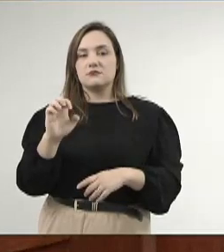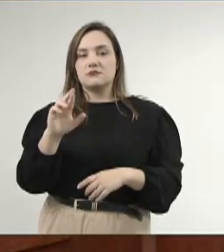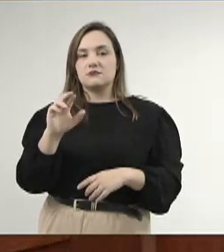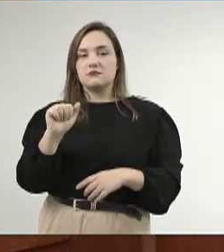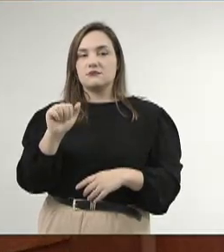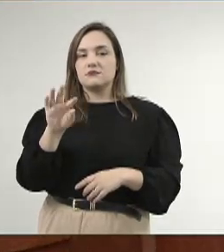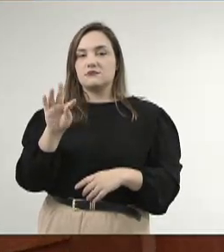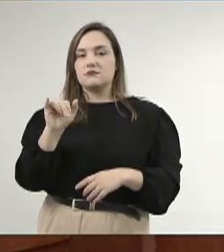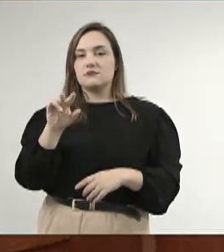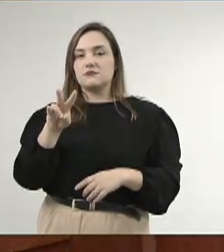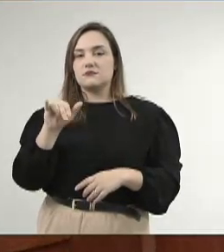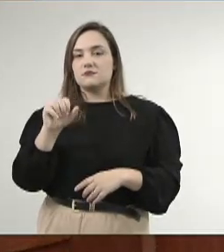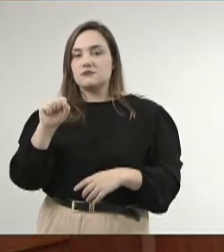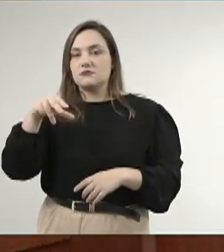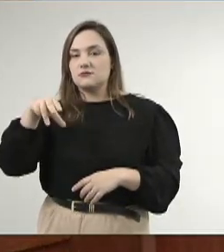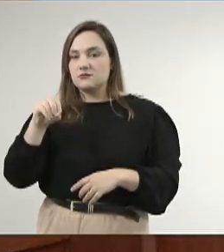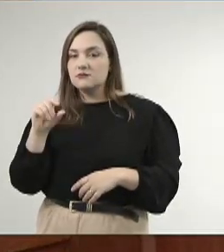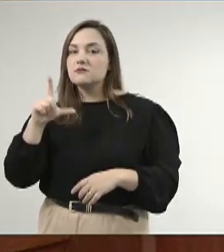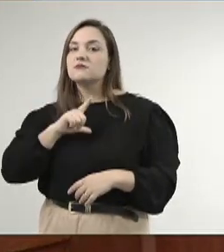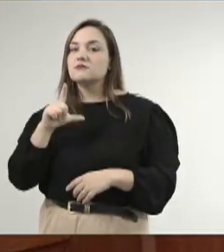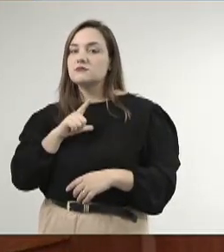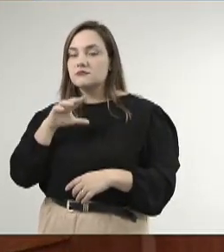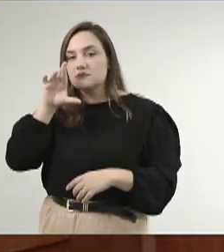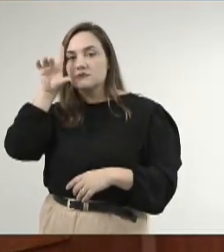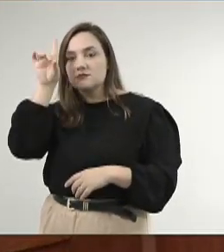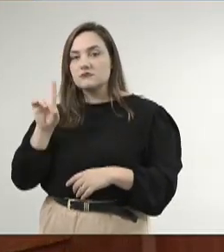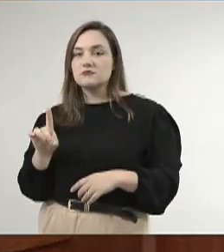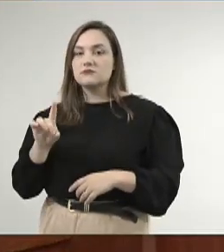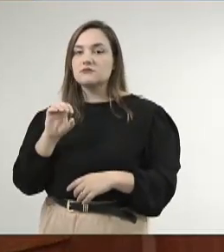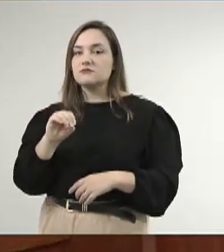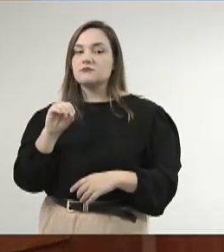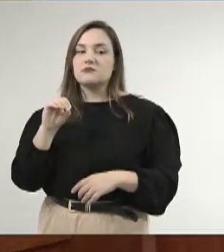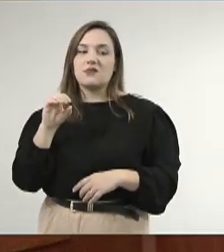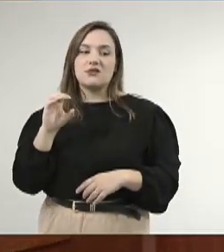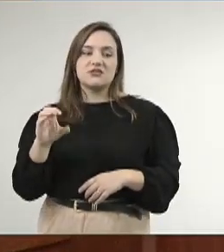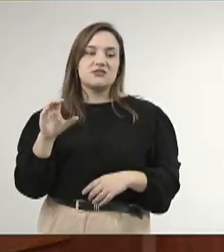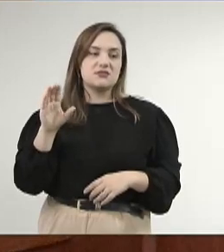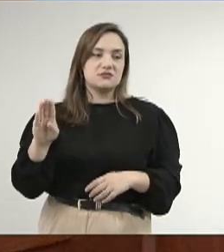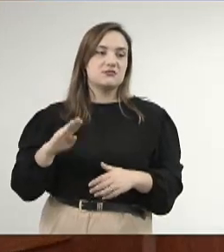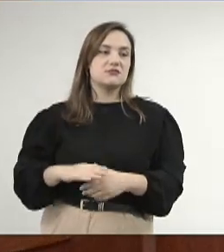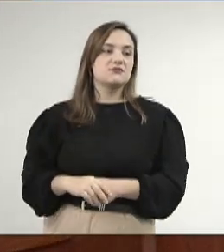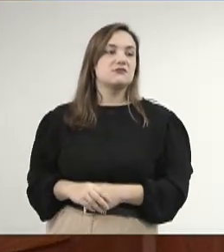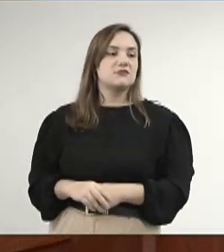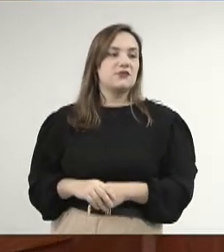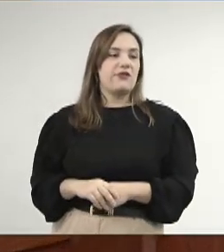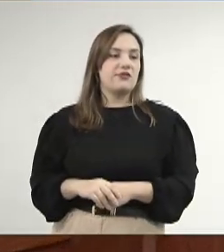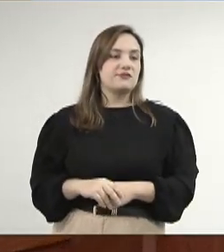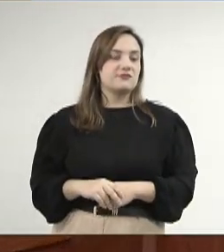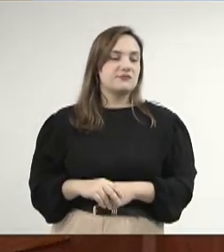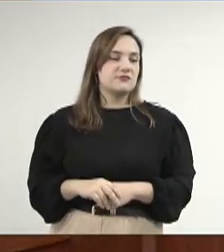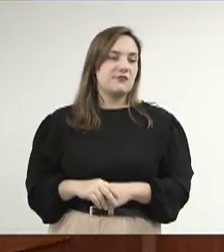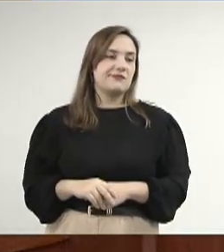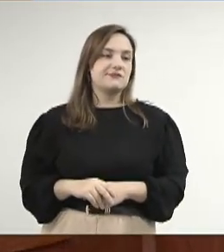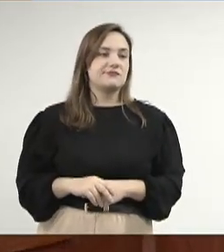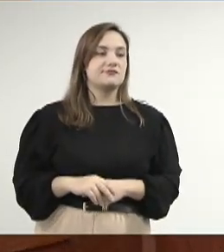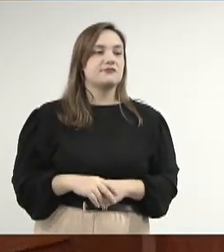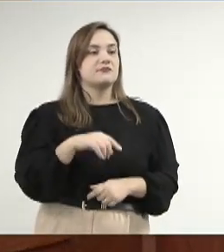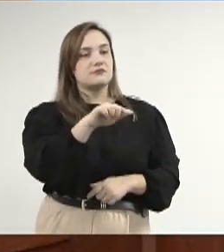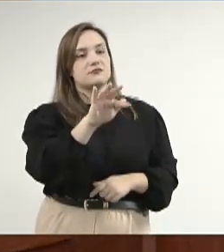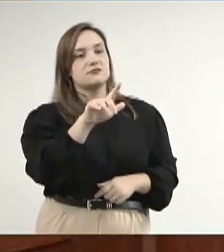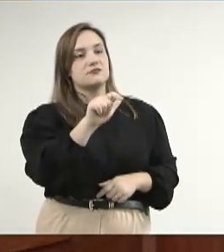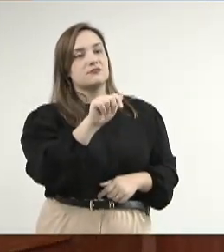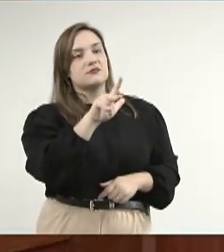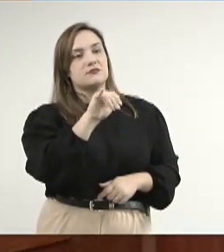diretoria da OCB, todos os presidentes de cooperativas aqui. Vejo o meu amigo Flávio, da Coopertax,